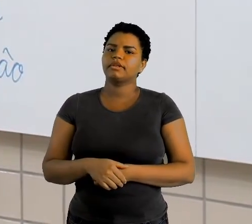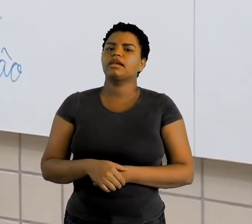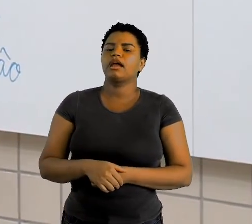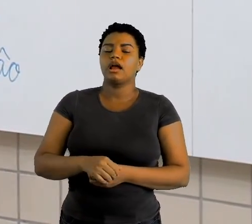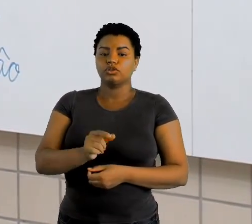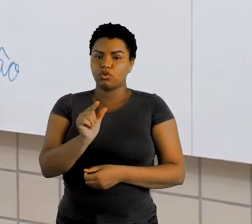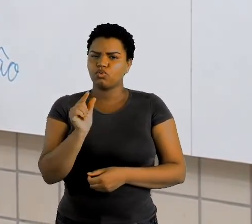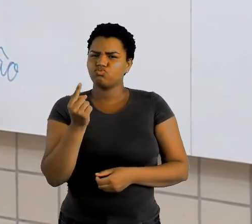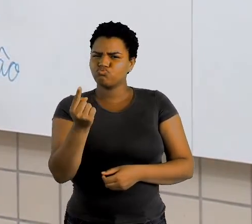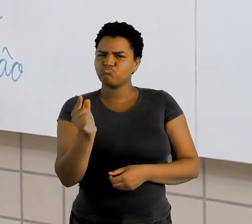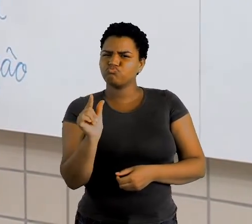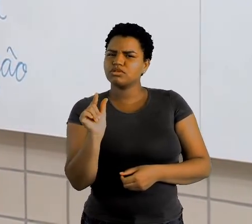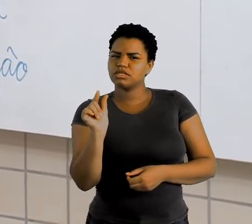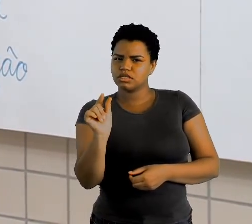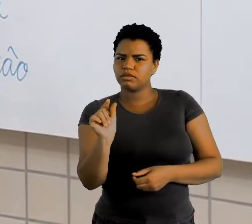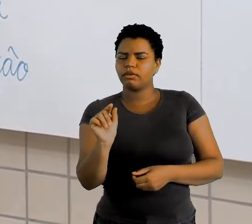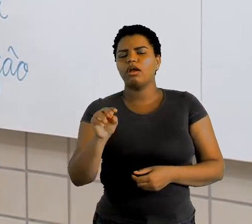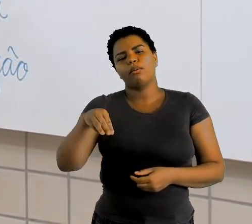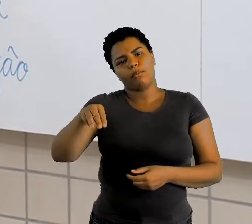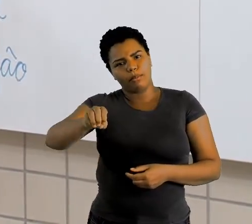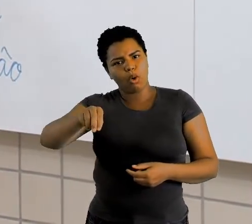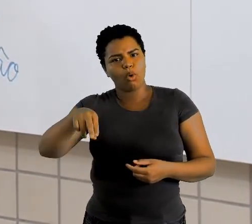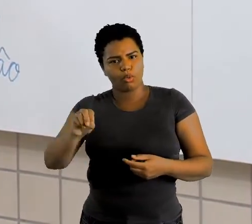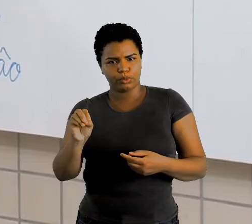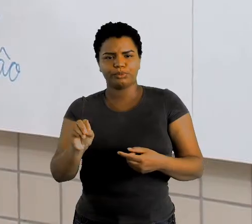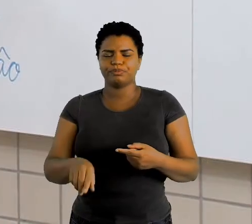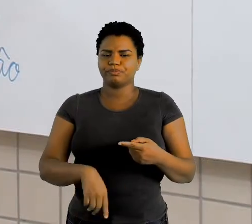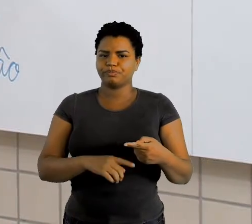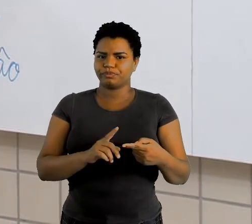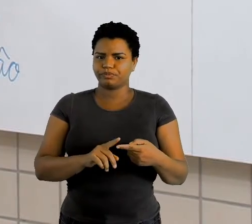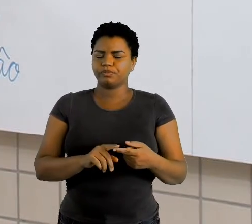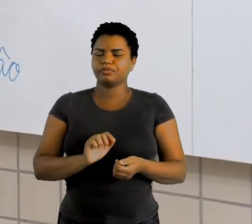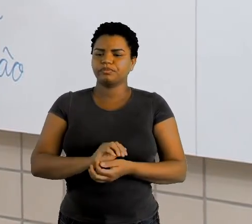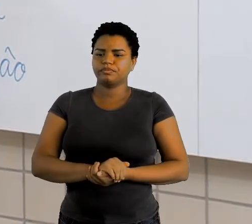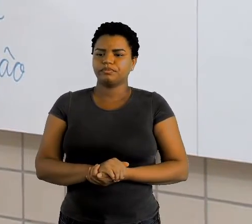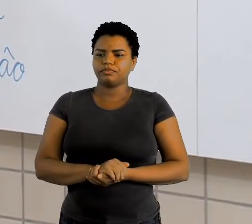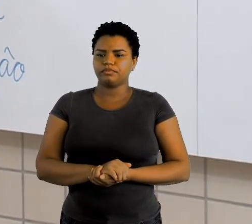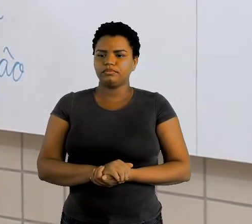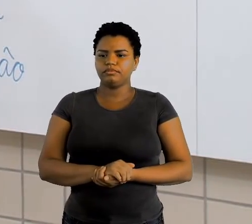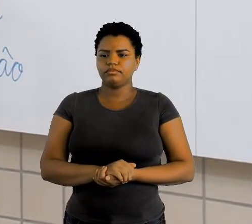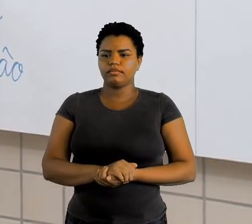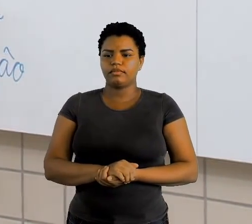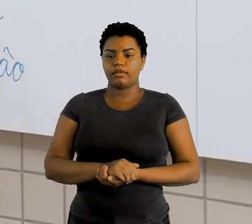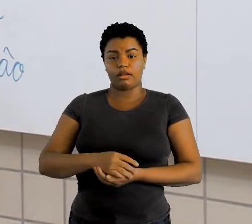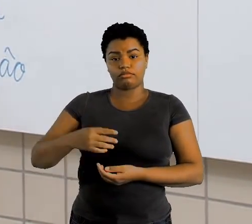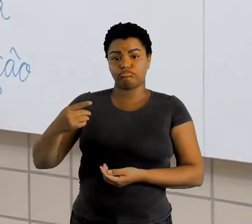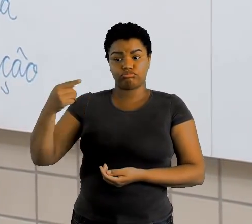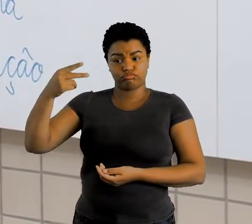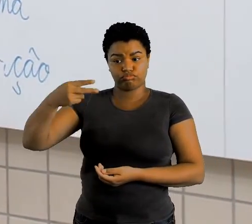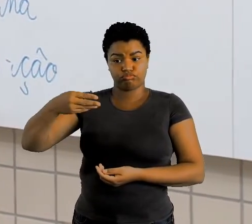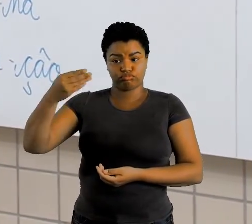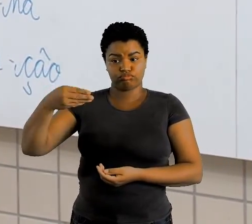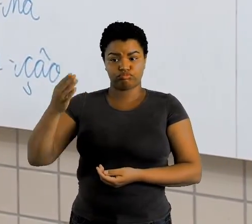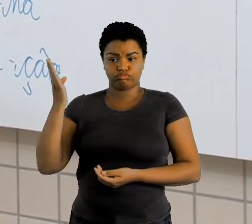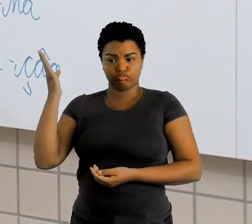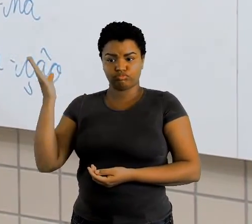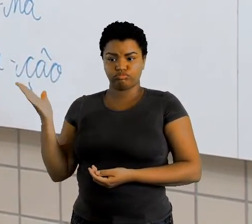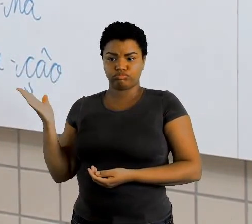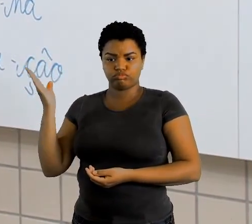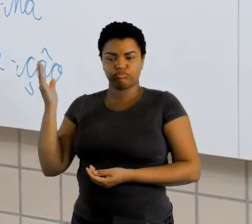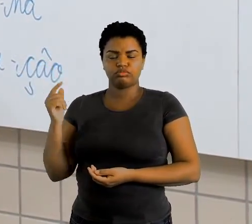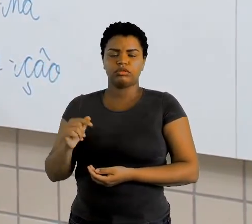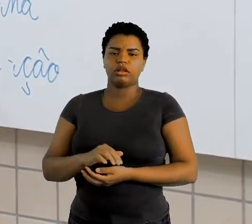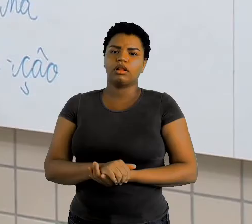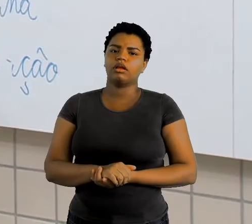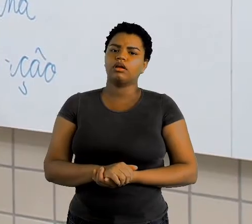uma sílaba monossílaba e essas duas aqui que nome elas recebem quando tem só